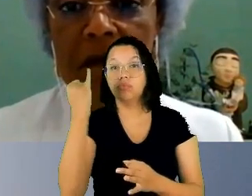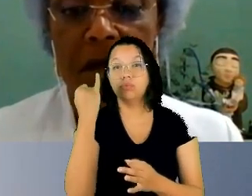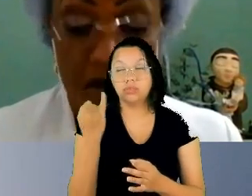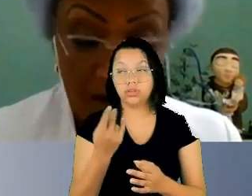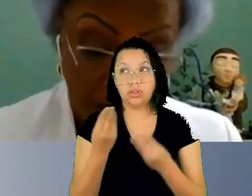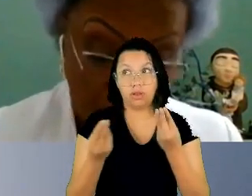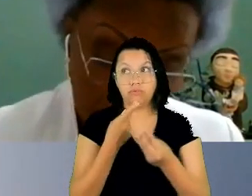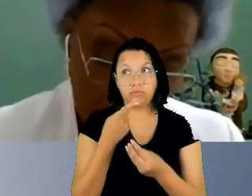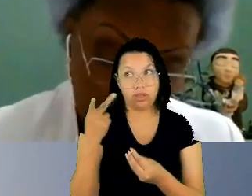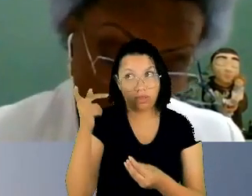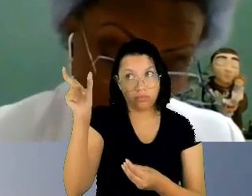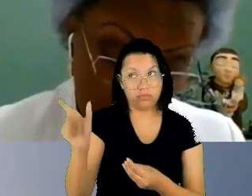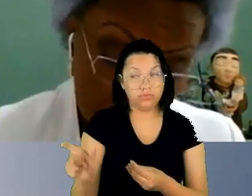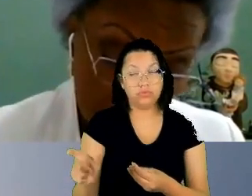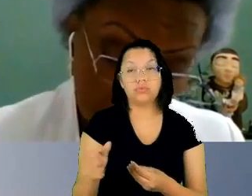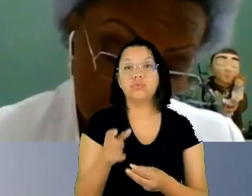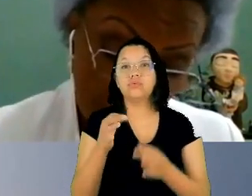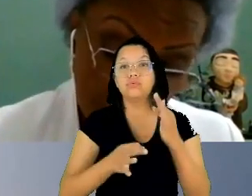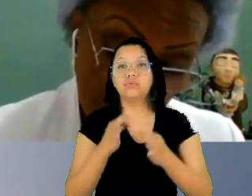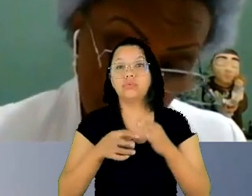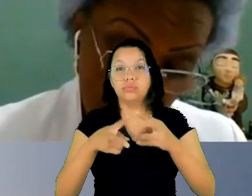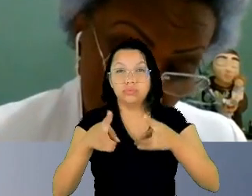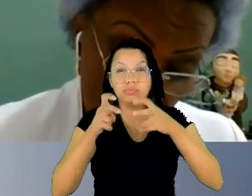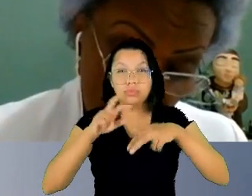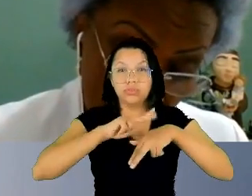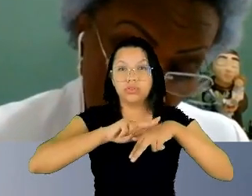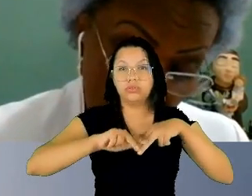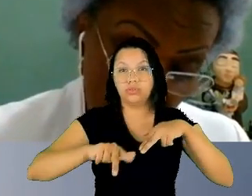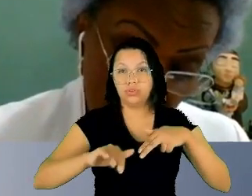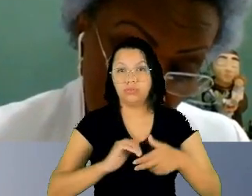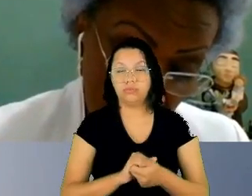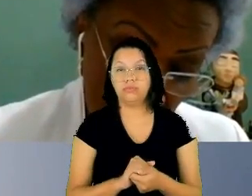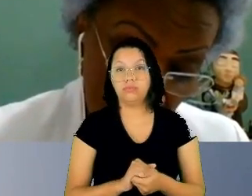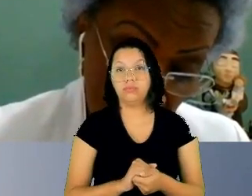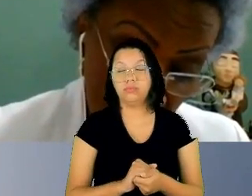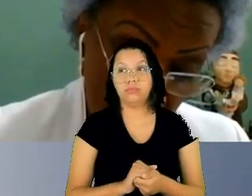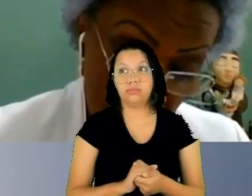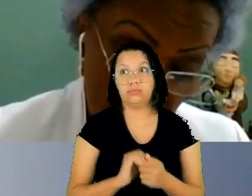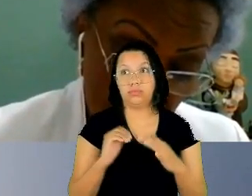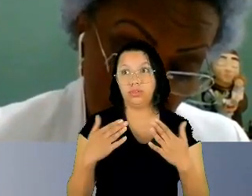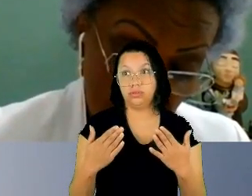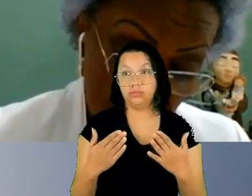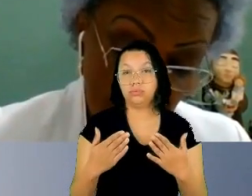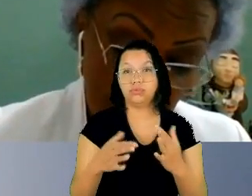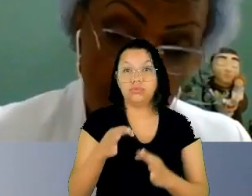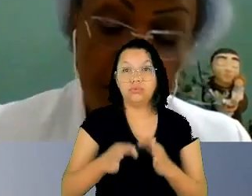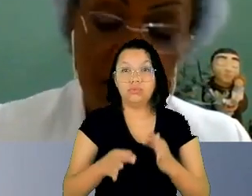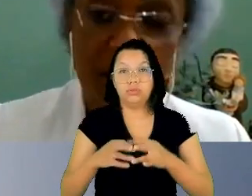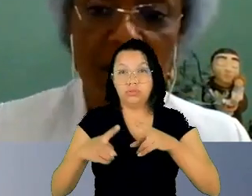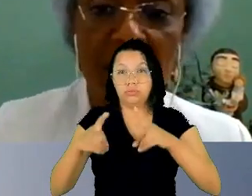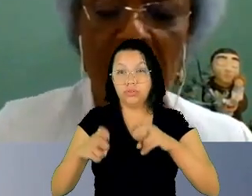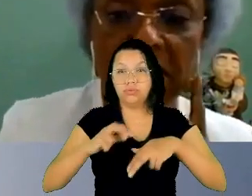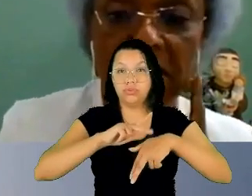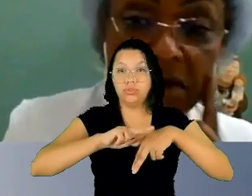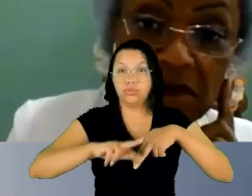perspectiva de gênero quer dizer o julgamento com perspectiva de gênero ele pressupõe algumas premisas primeira delas o gênero como uma